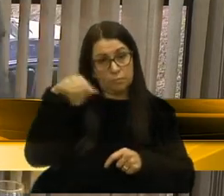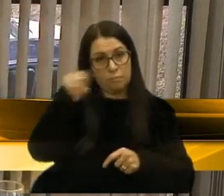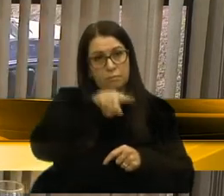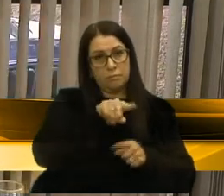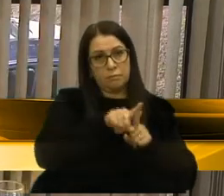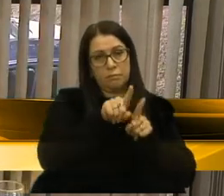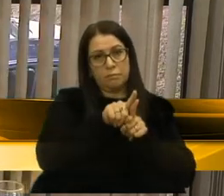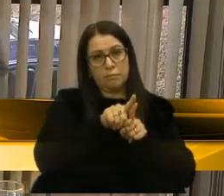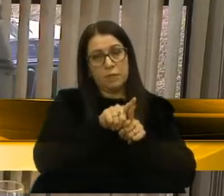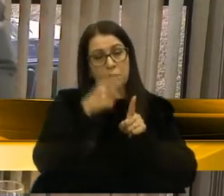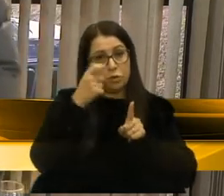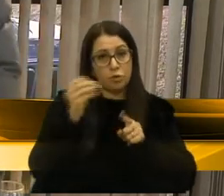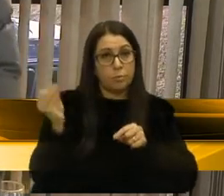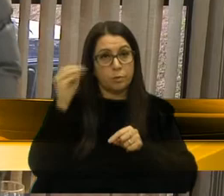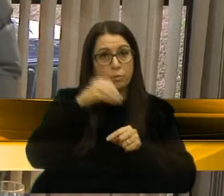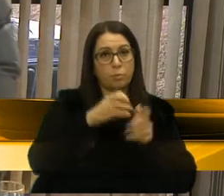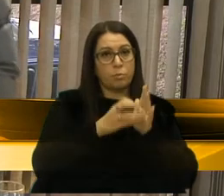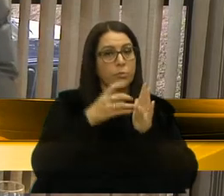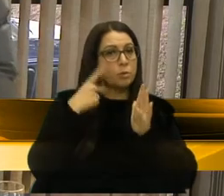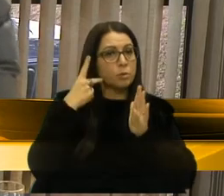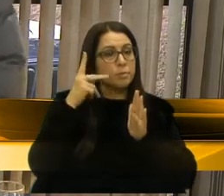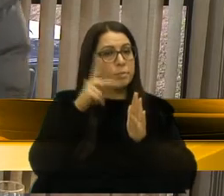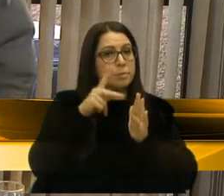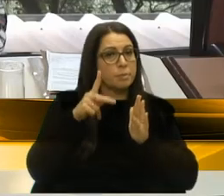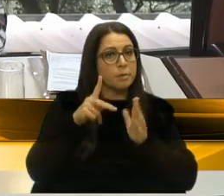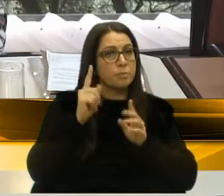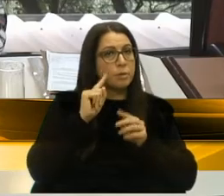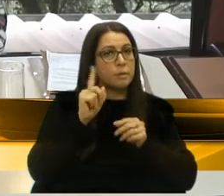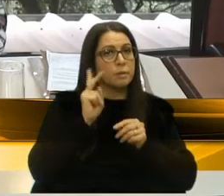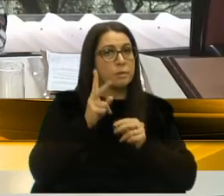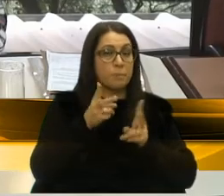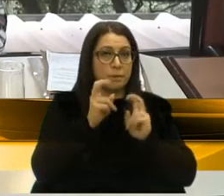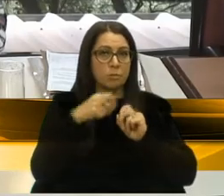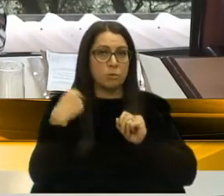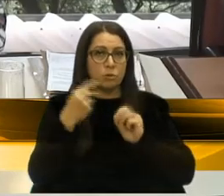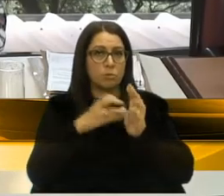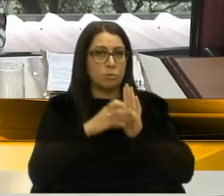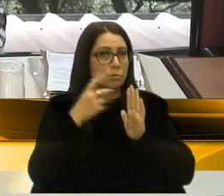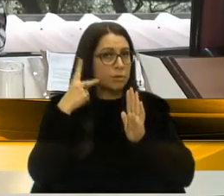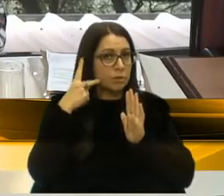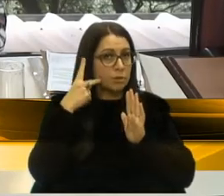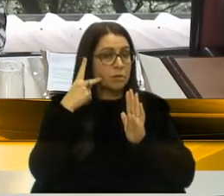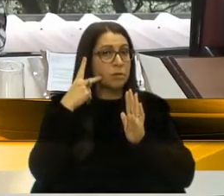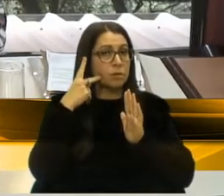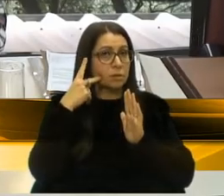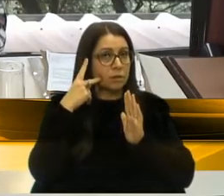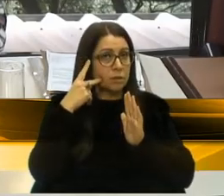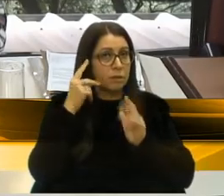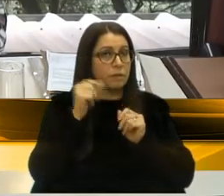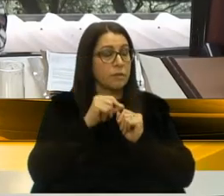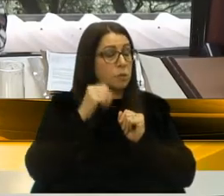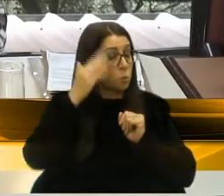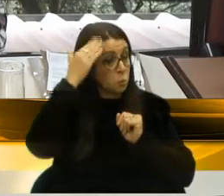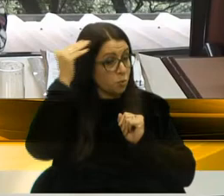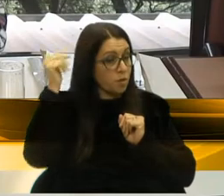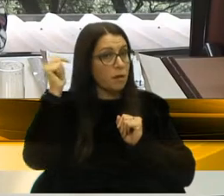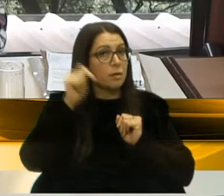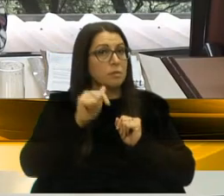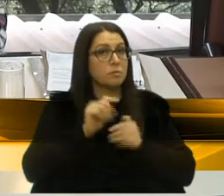você migrou para o nosso Partido Progressista, porque você percebe que o nosso Partido não está brincando, está fazendo sucesso aí